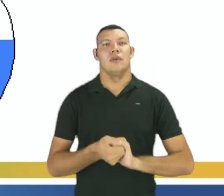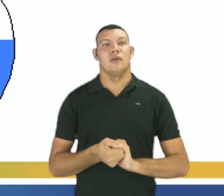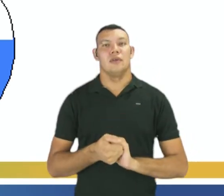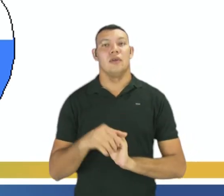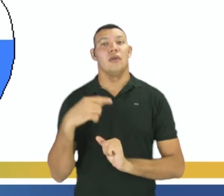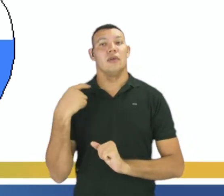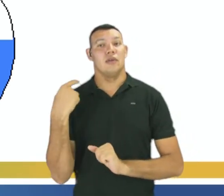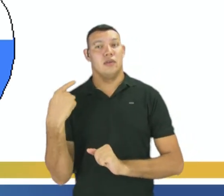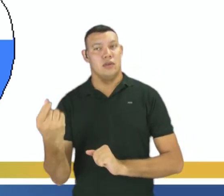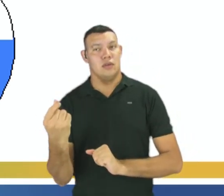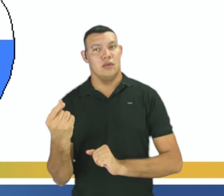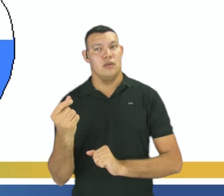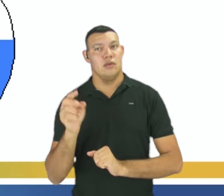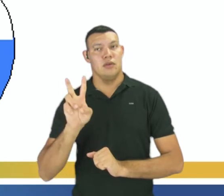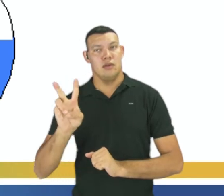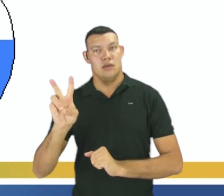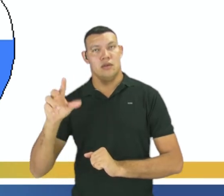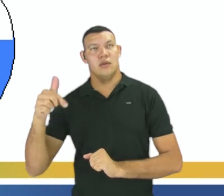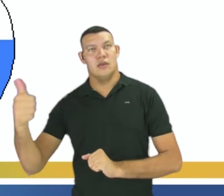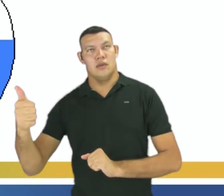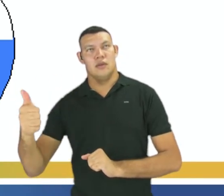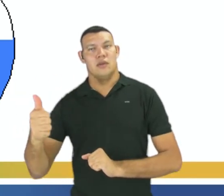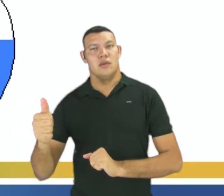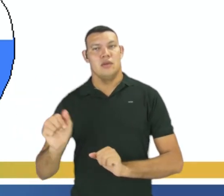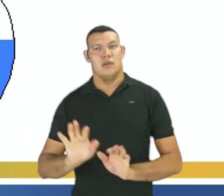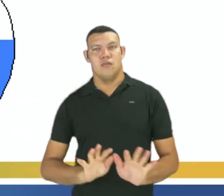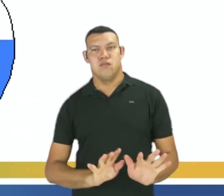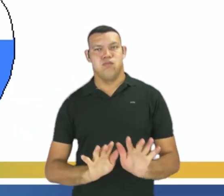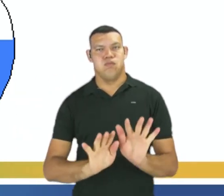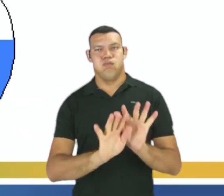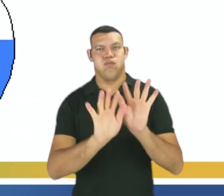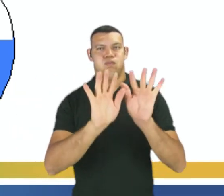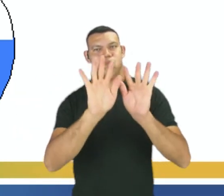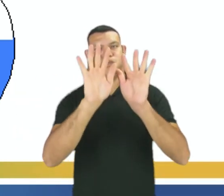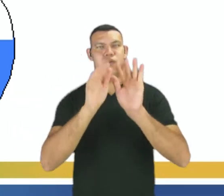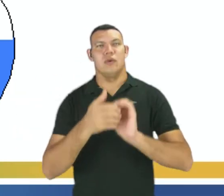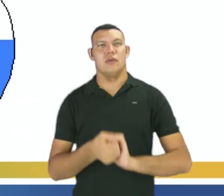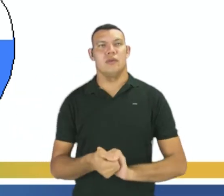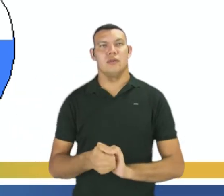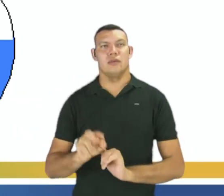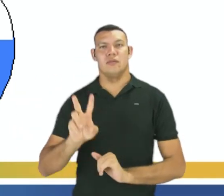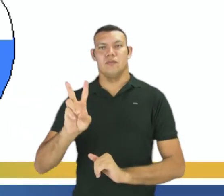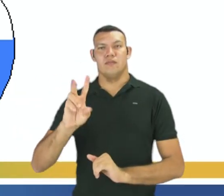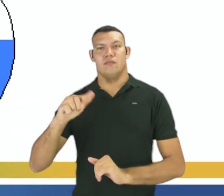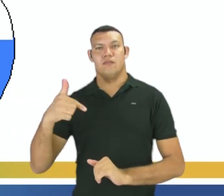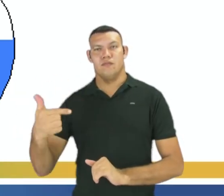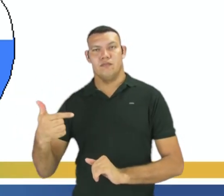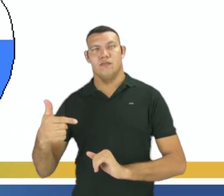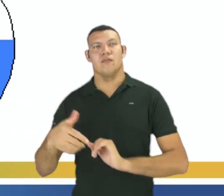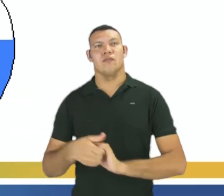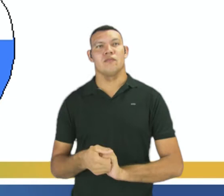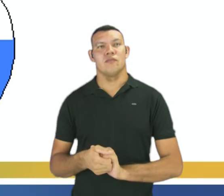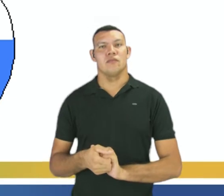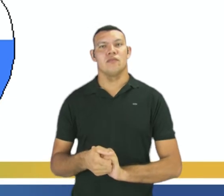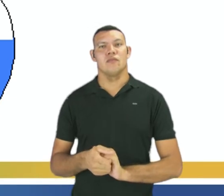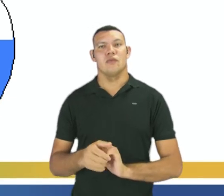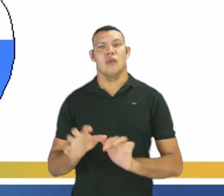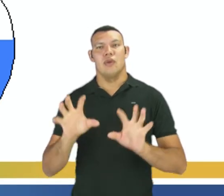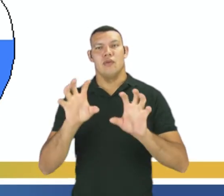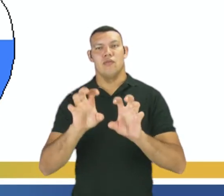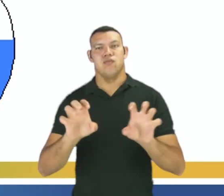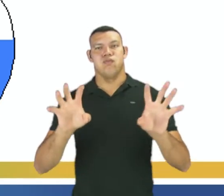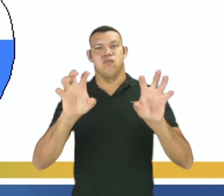velocidade 1 que vai representar a evaporação. A velocidade 2 vai representar a condensação.